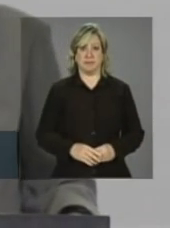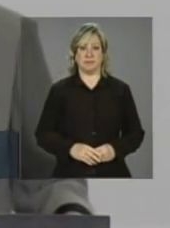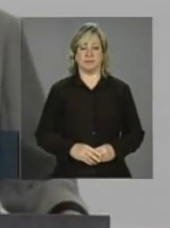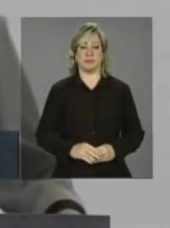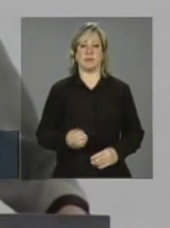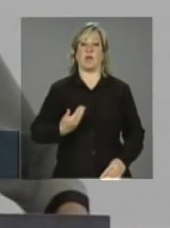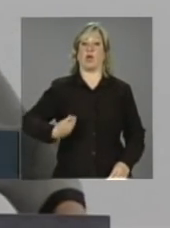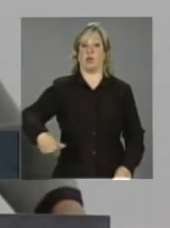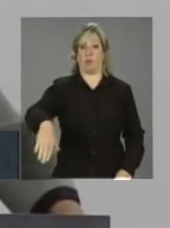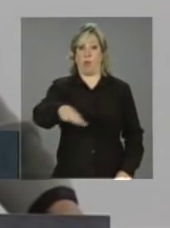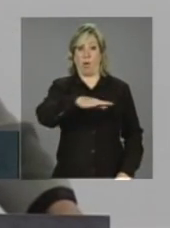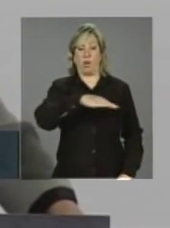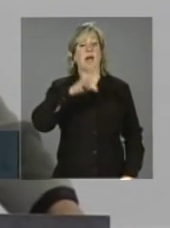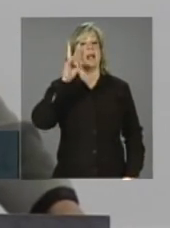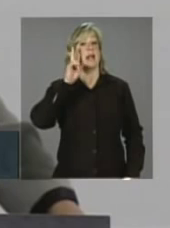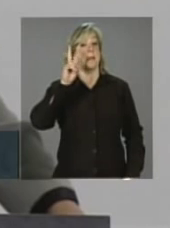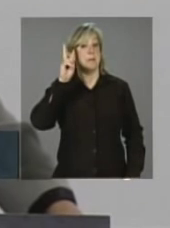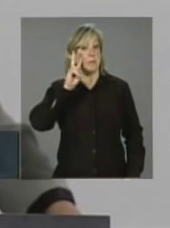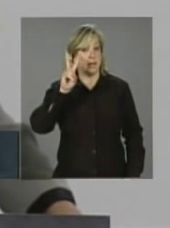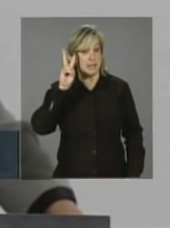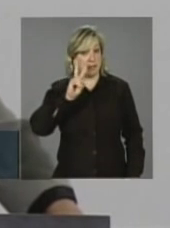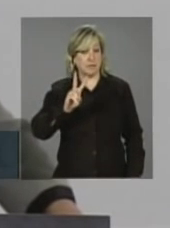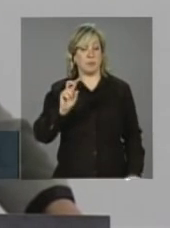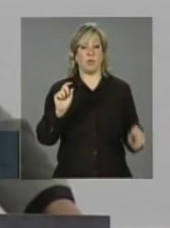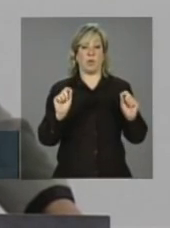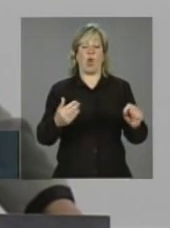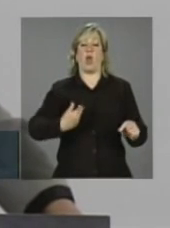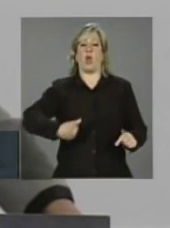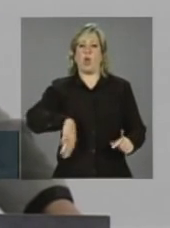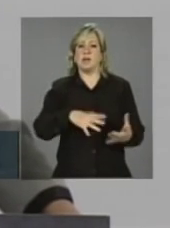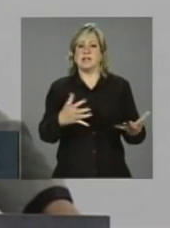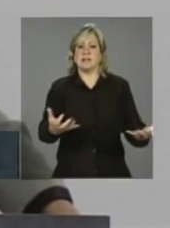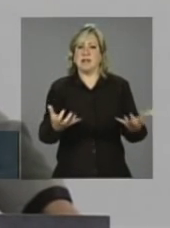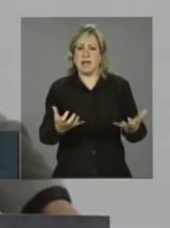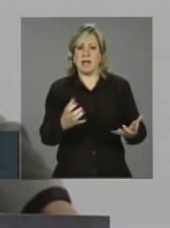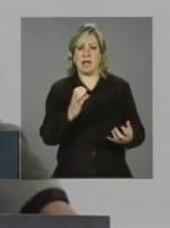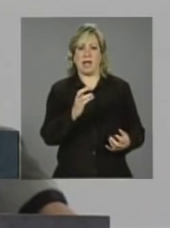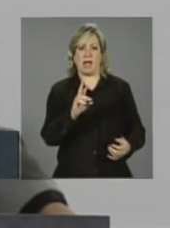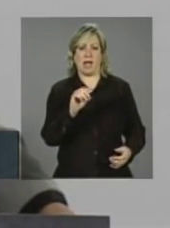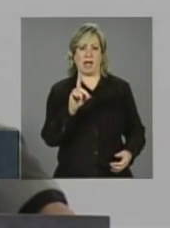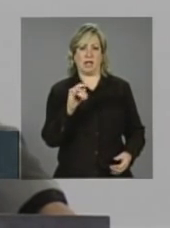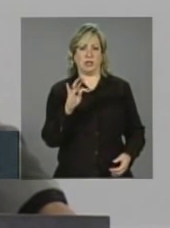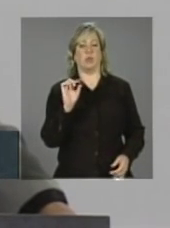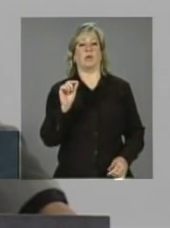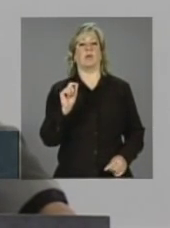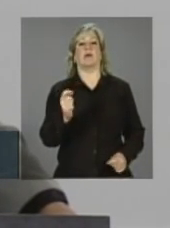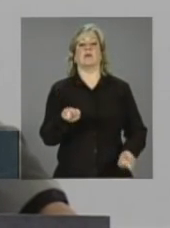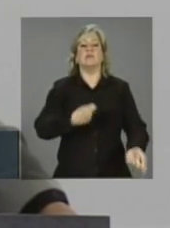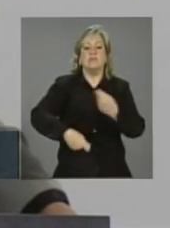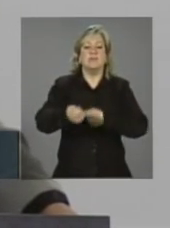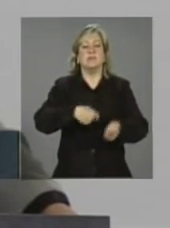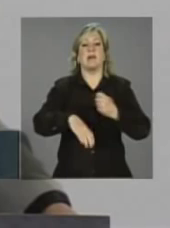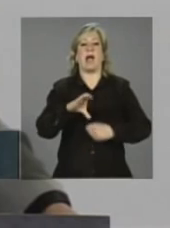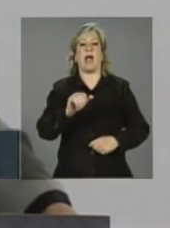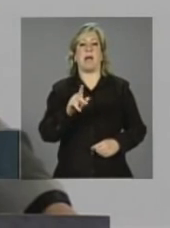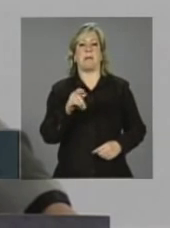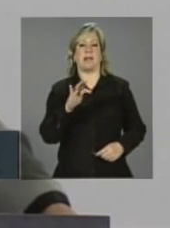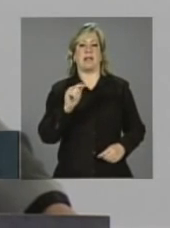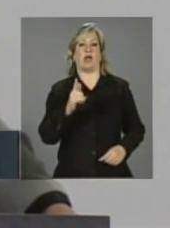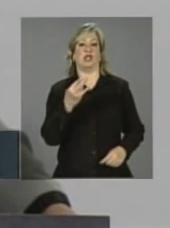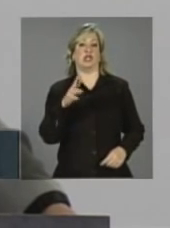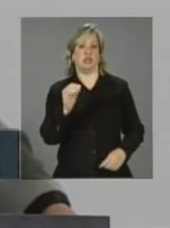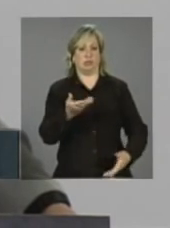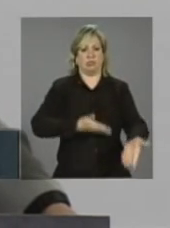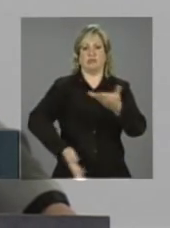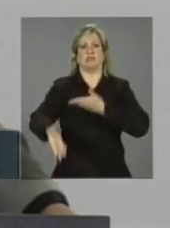nós lembremos que nós queremos crédito para capital de giro e investimento. Por que